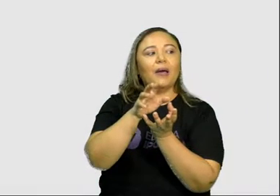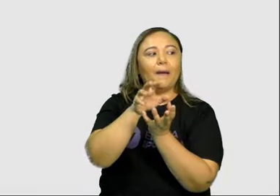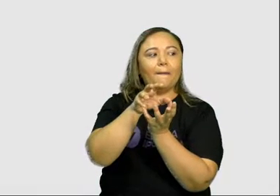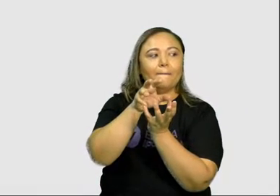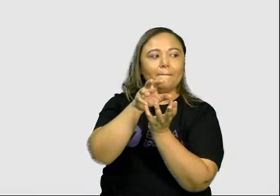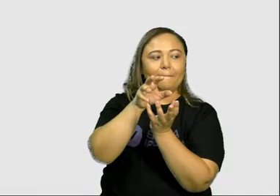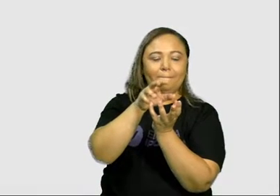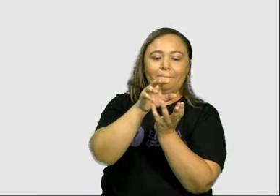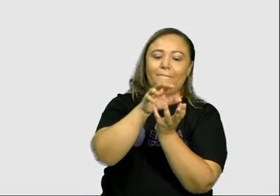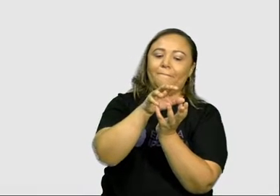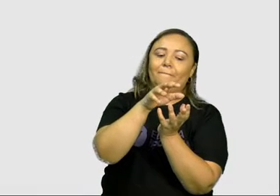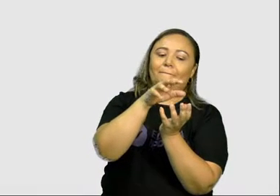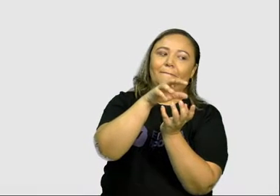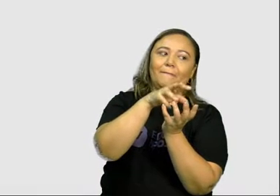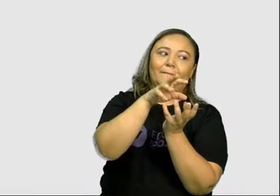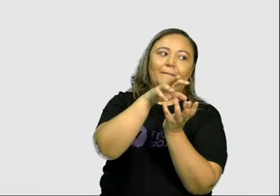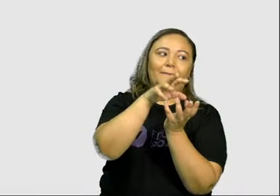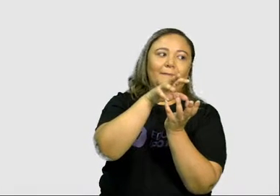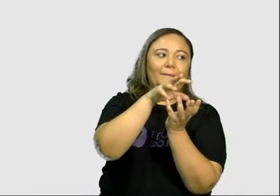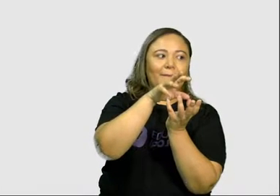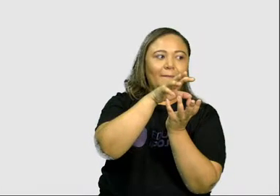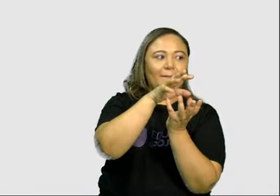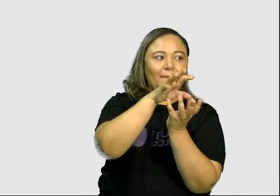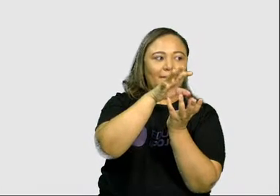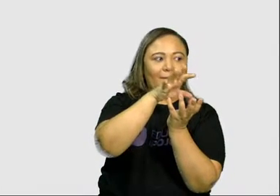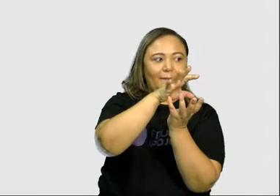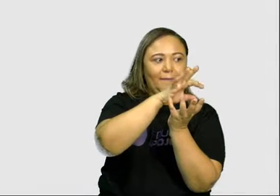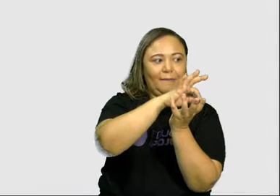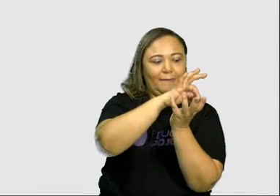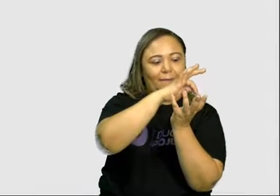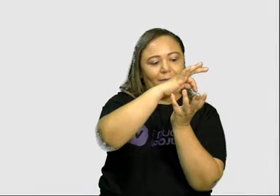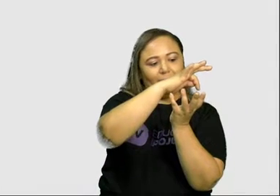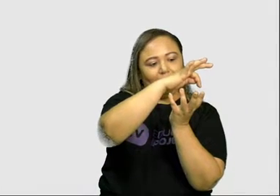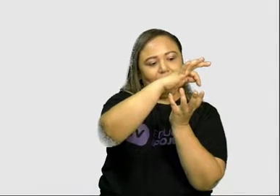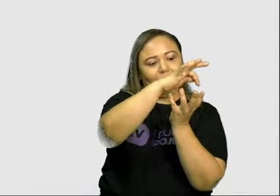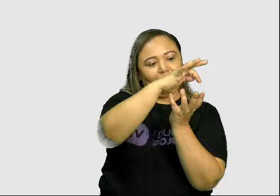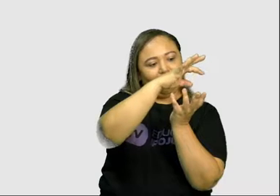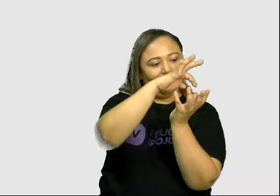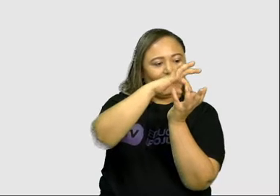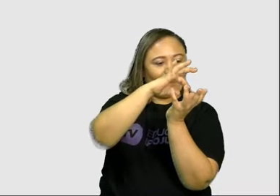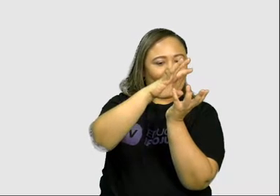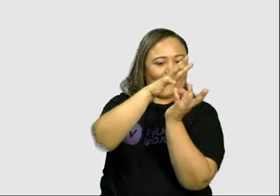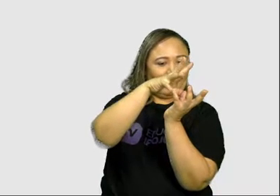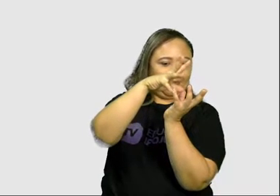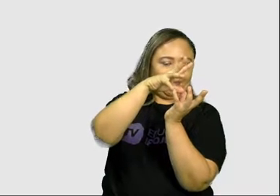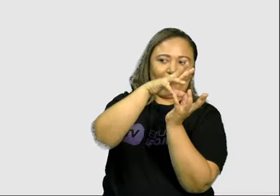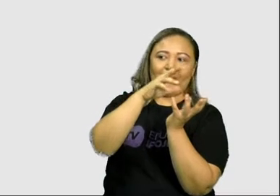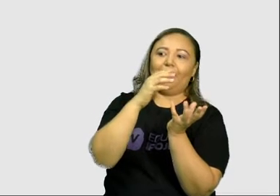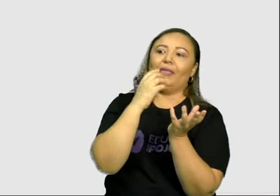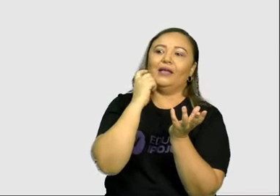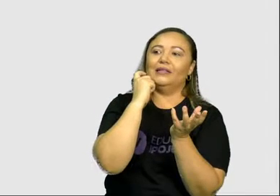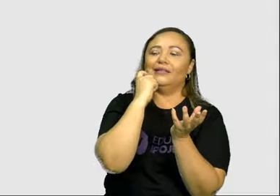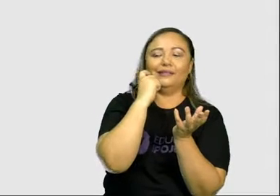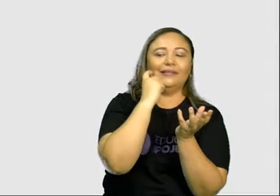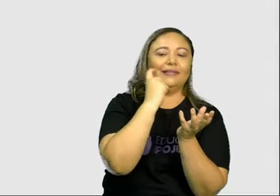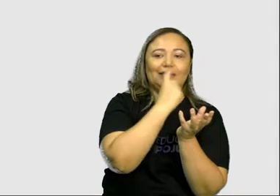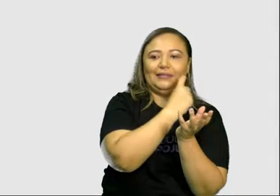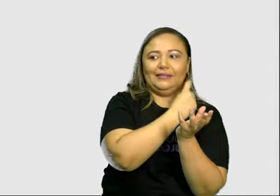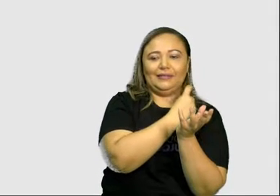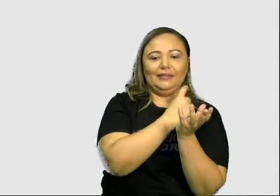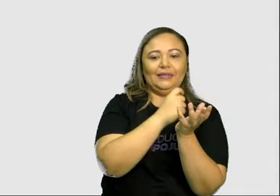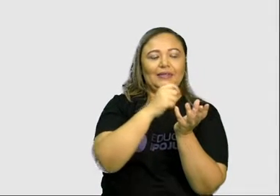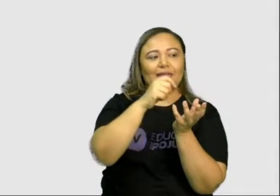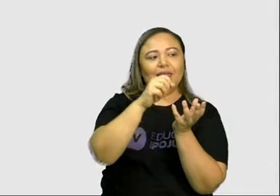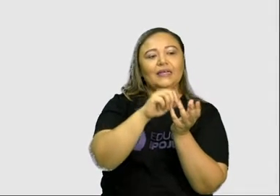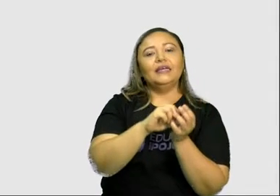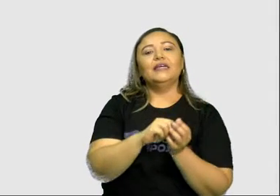pré-molares? Olha aqui. Olha que eles ficam depois dos caninos. Rasgam